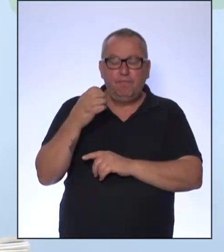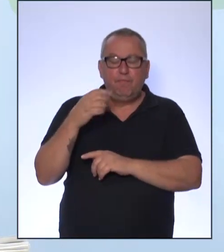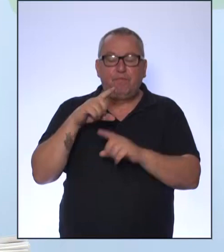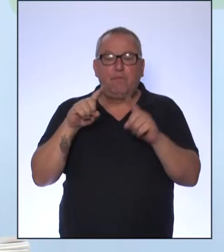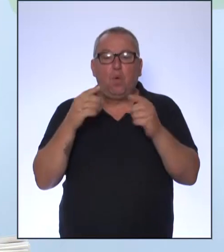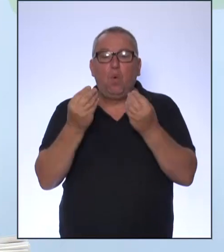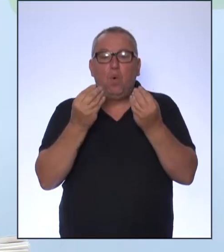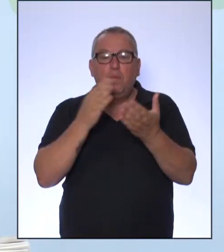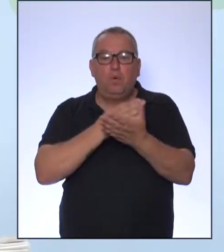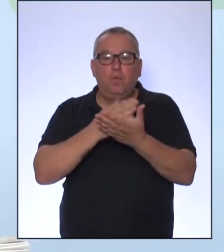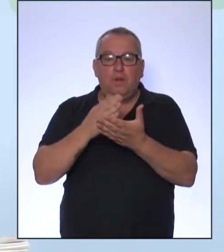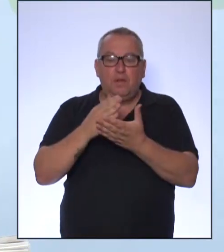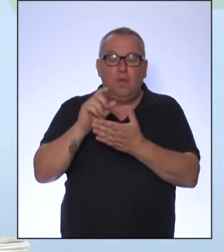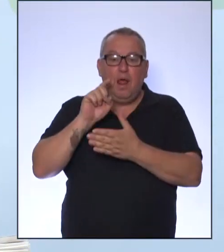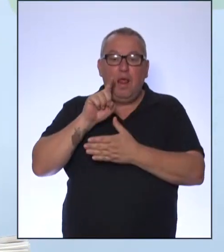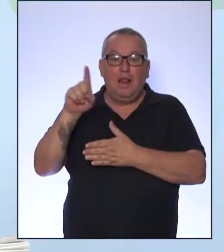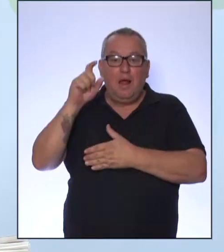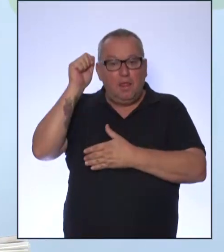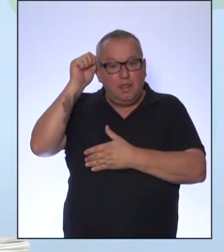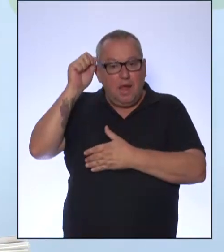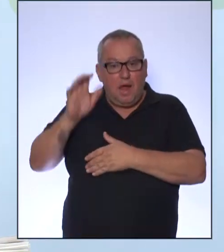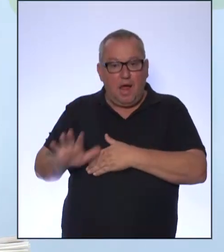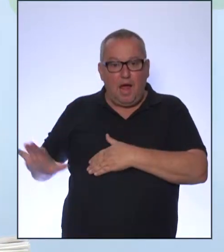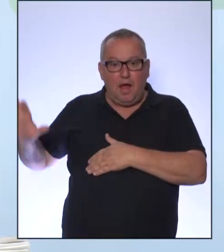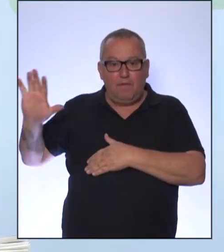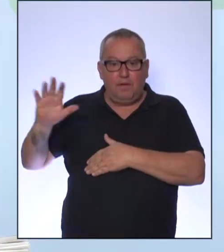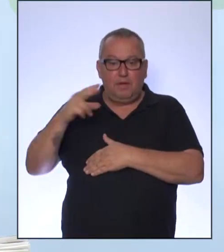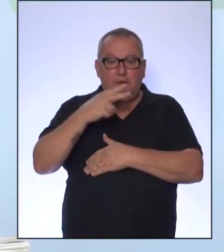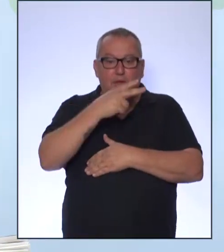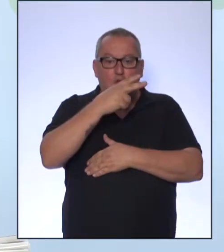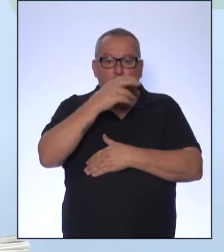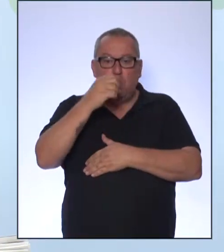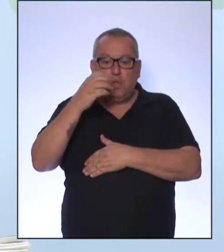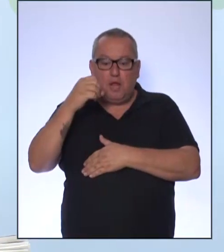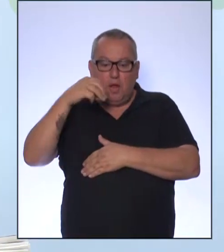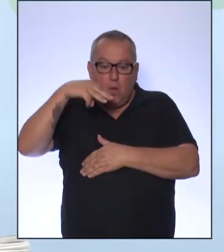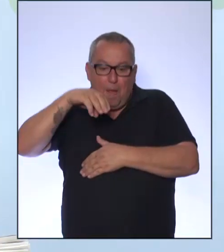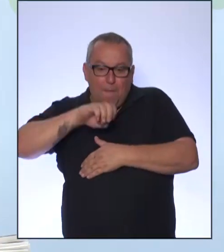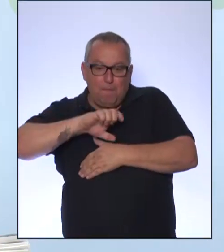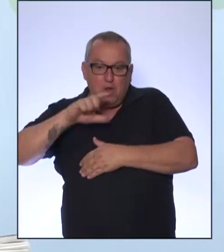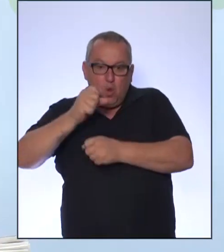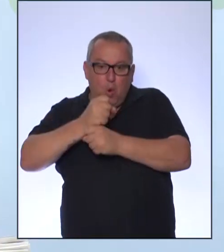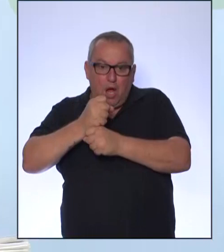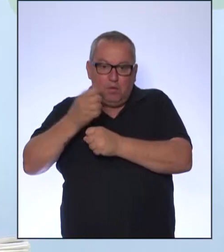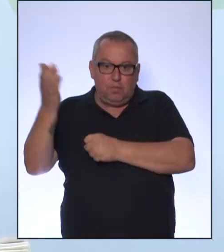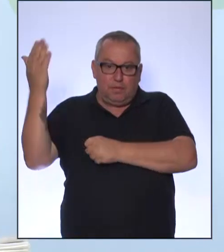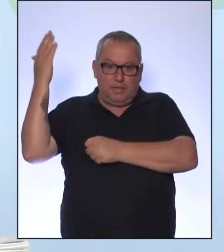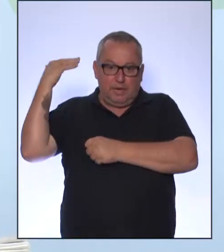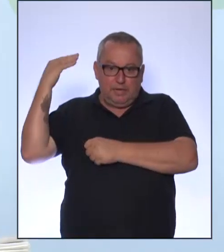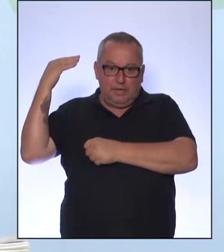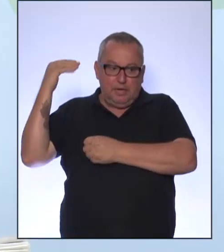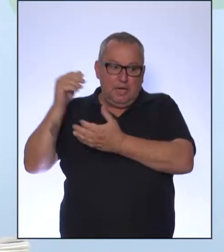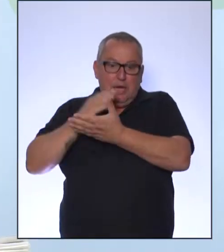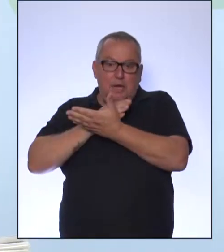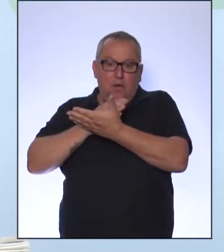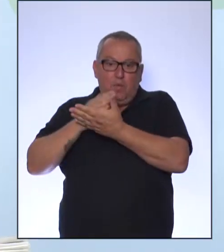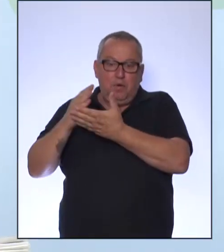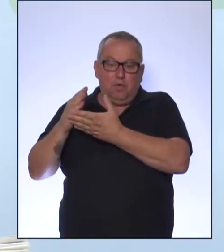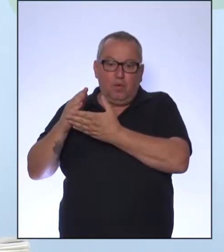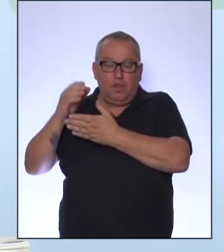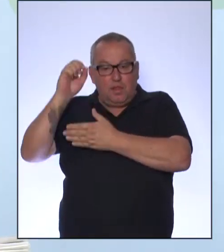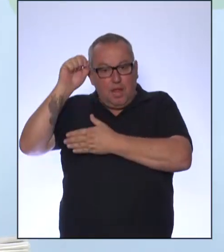surgiu na África há cerca de 200 mil anos. E de lá se dispersou para outras